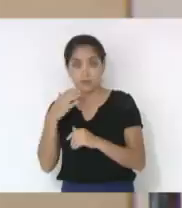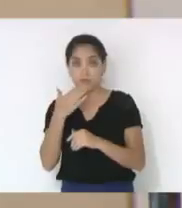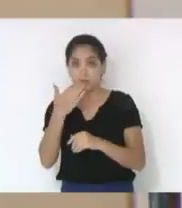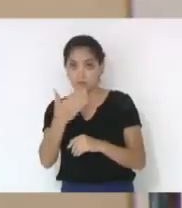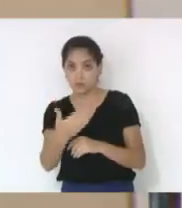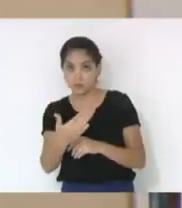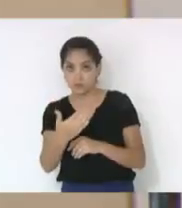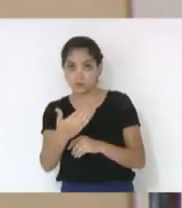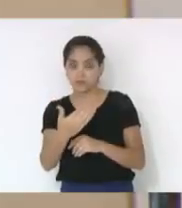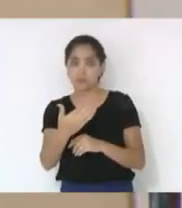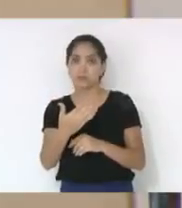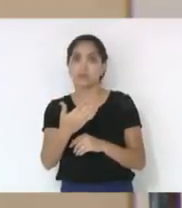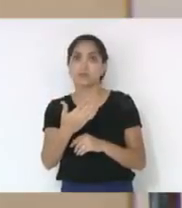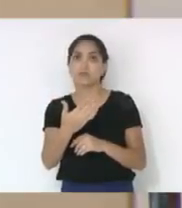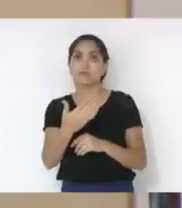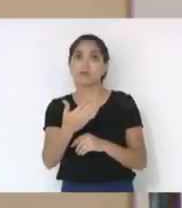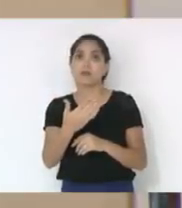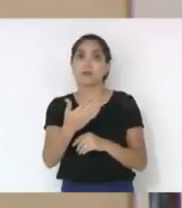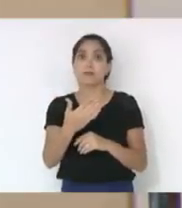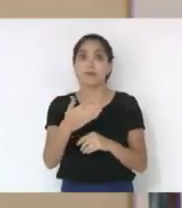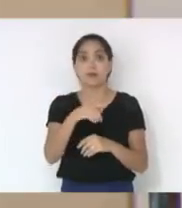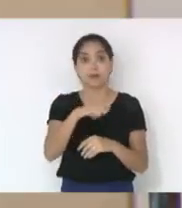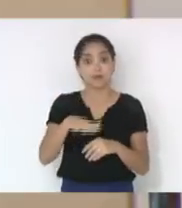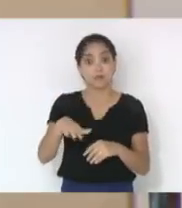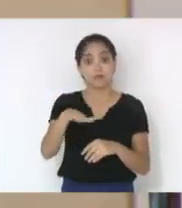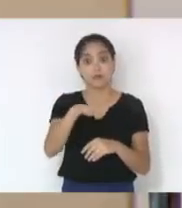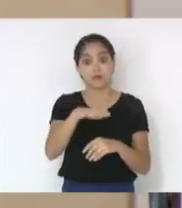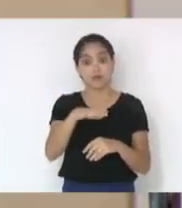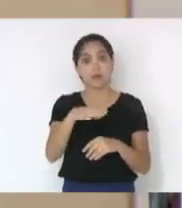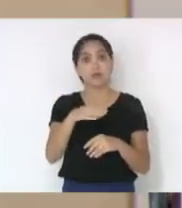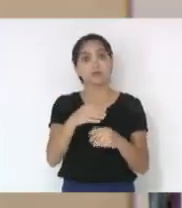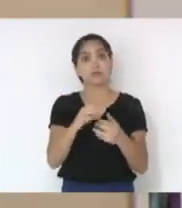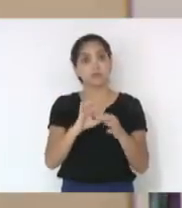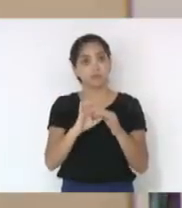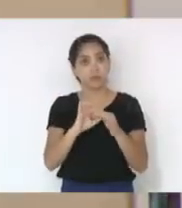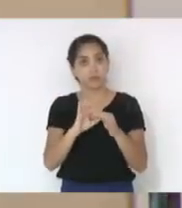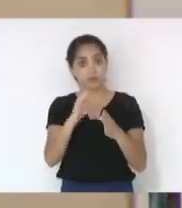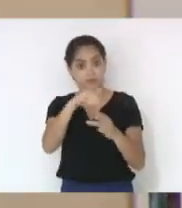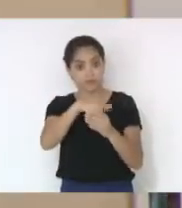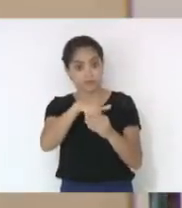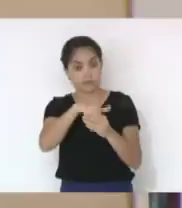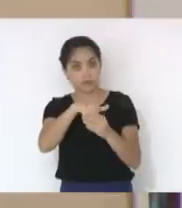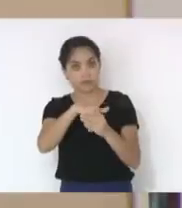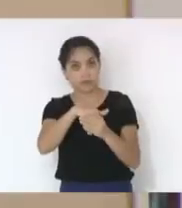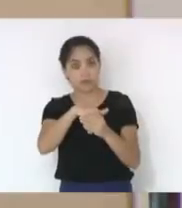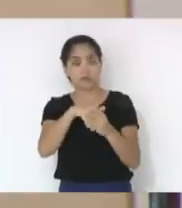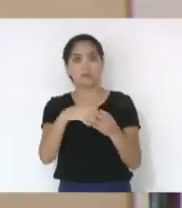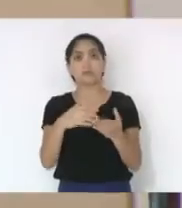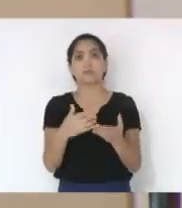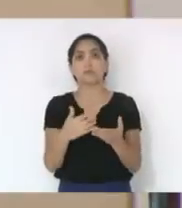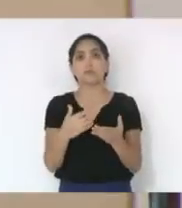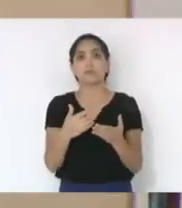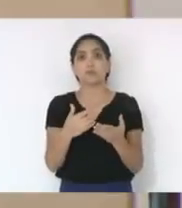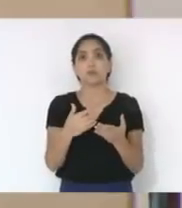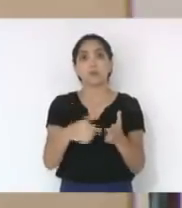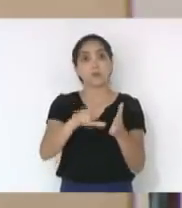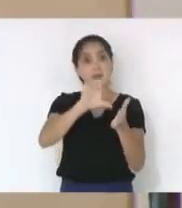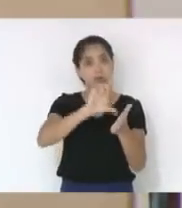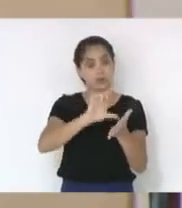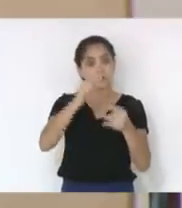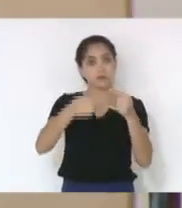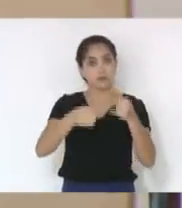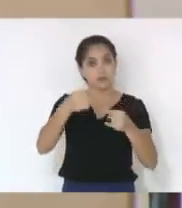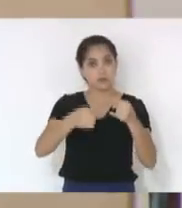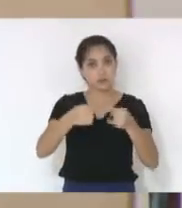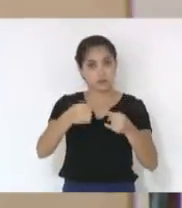para que o plenário possa deliberar. E, antes de entrar no debate, eu